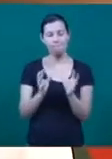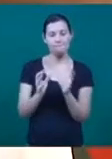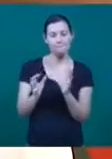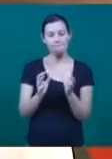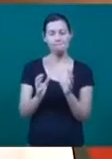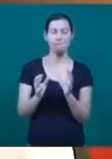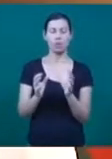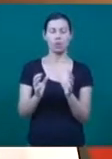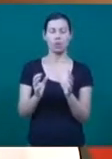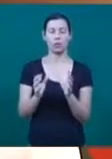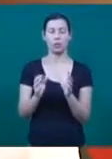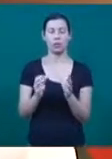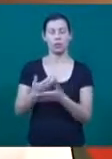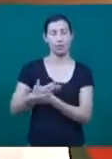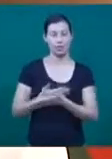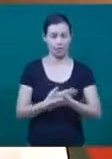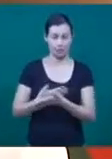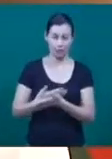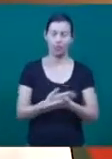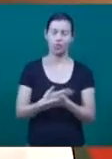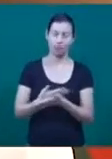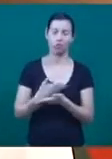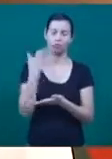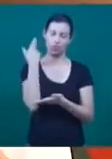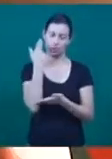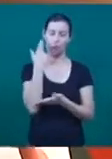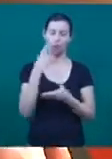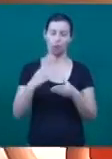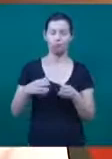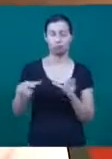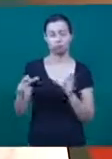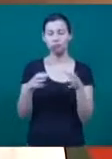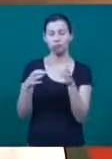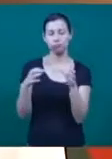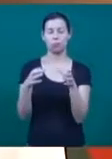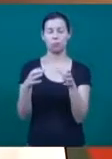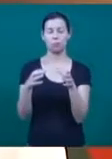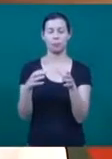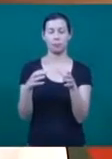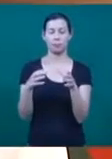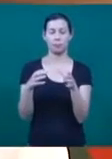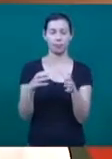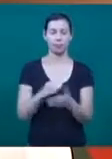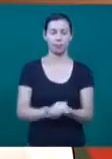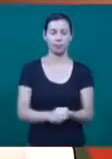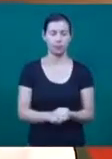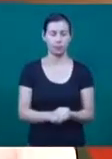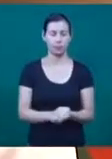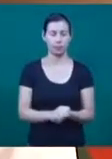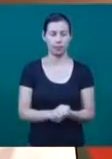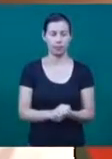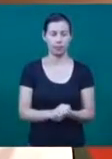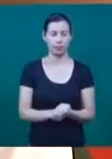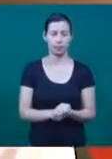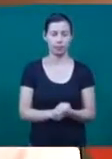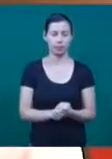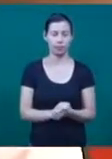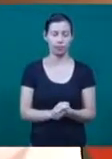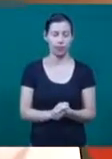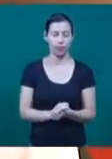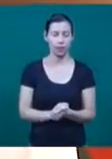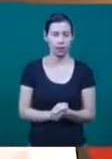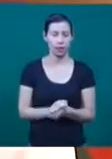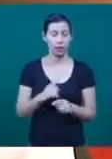para pegar no colo. Porque o recém-nascido, ele já tem essa contratilidade aumentada. A gente fala que ele tem uma hipertonia,